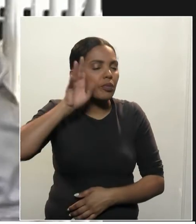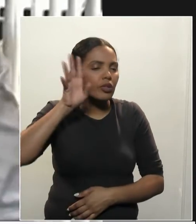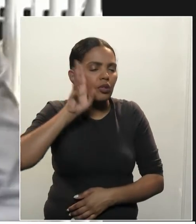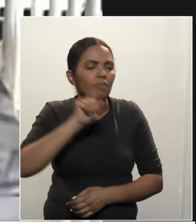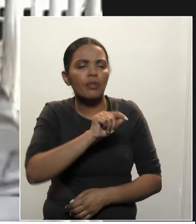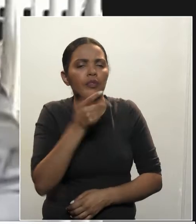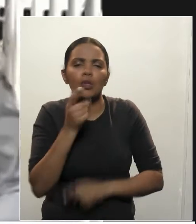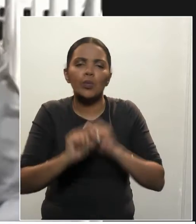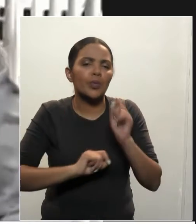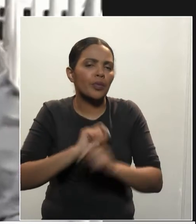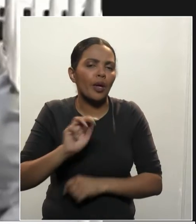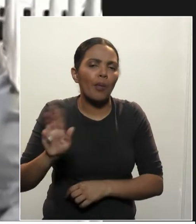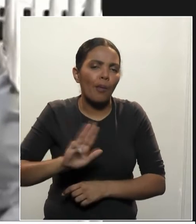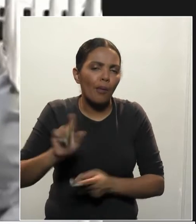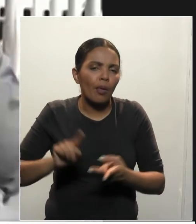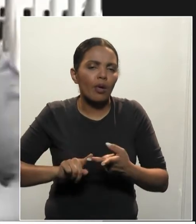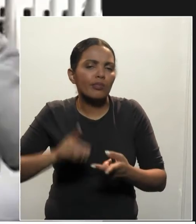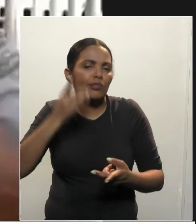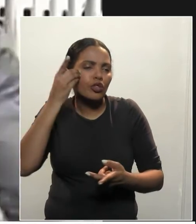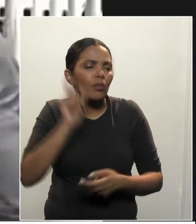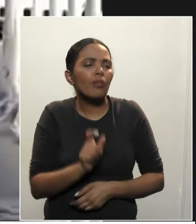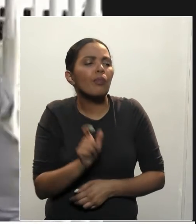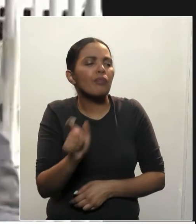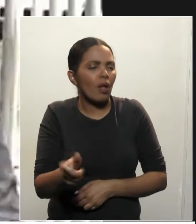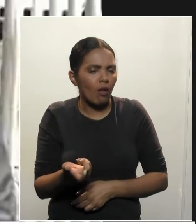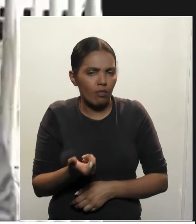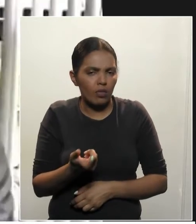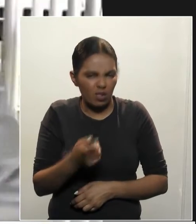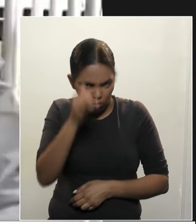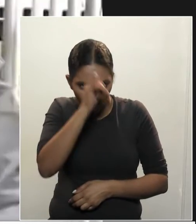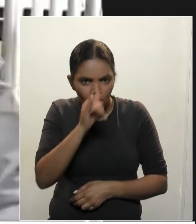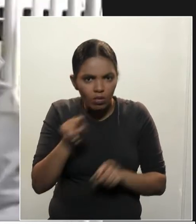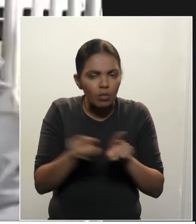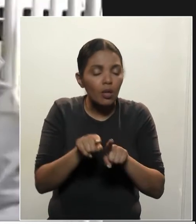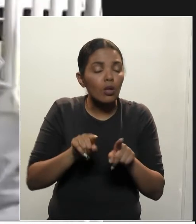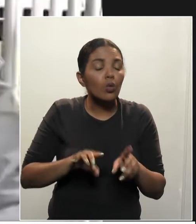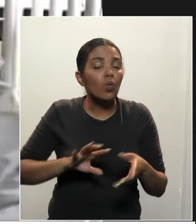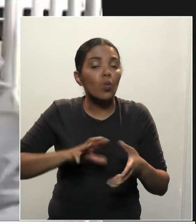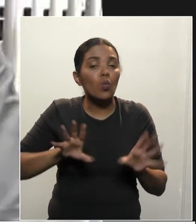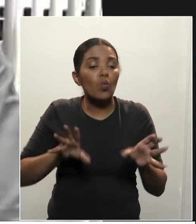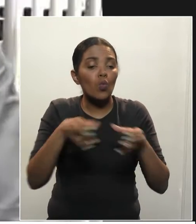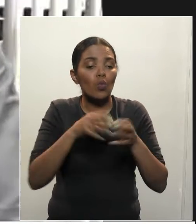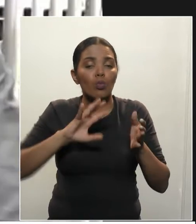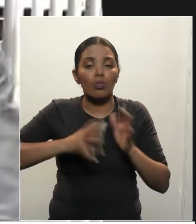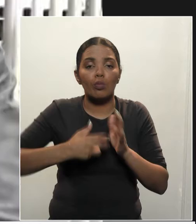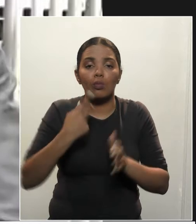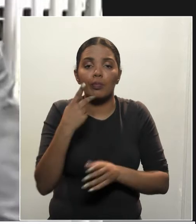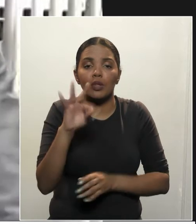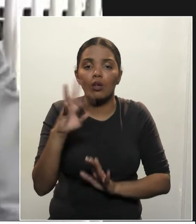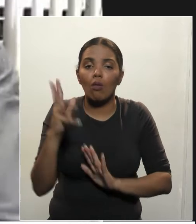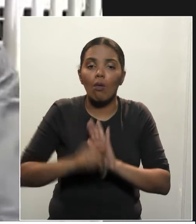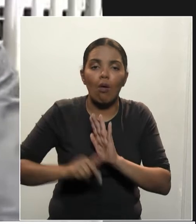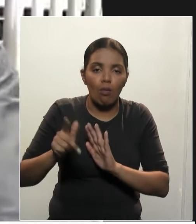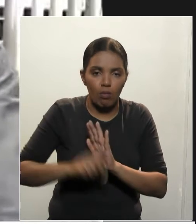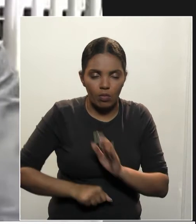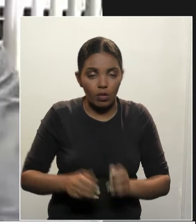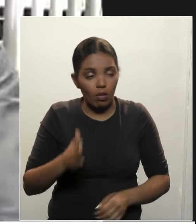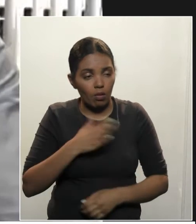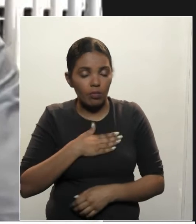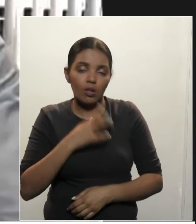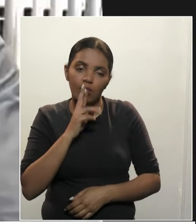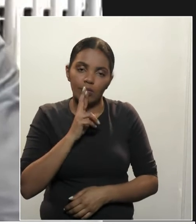do Lula, da Dilma e de toda a cúpula corrupta do PT. Então, essa é minha resposta.